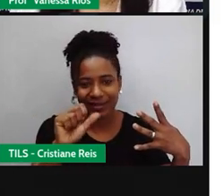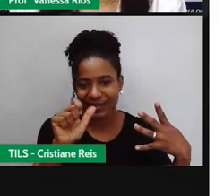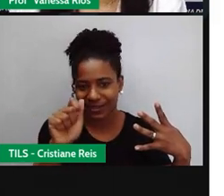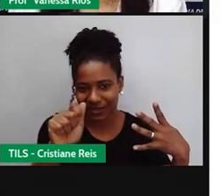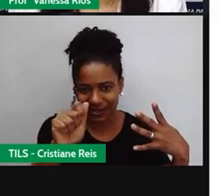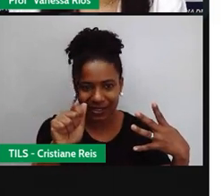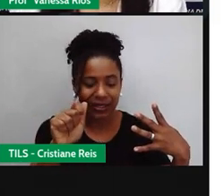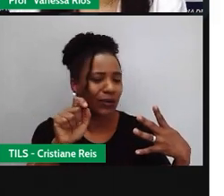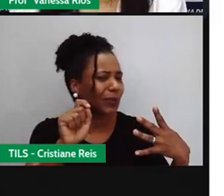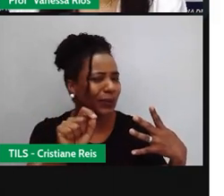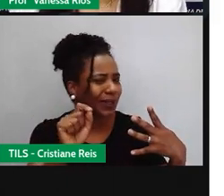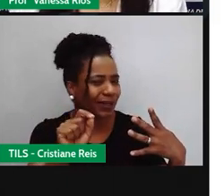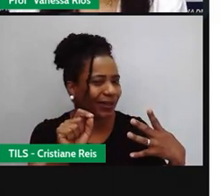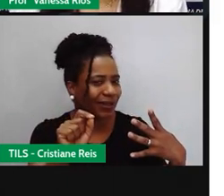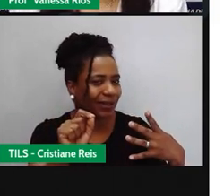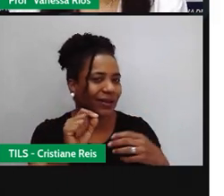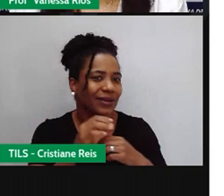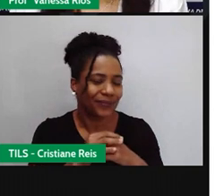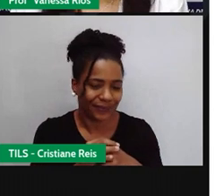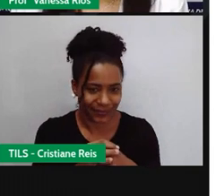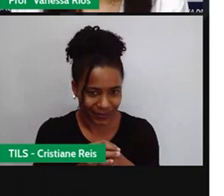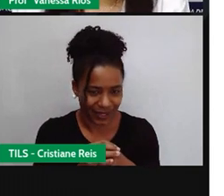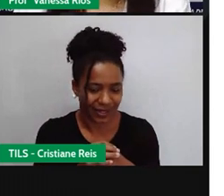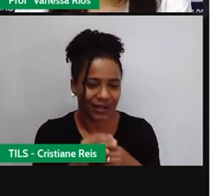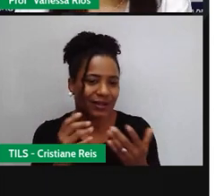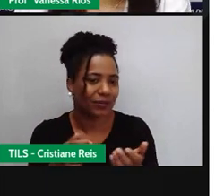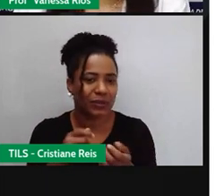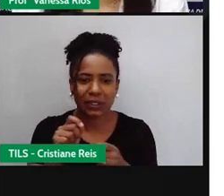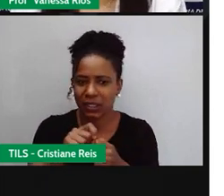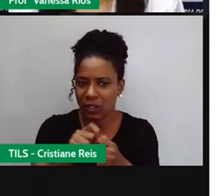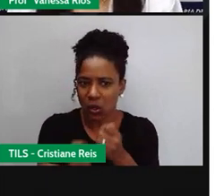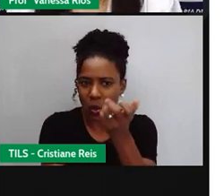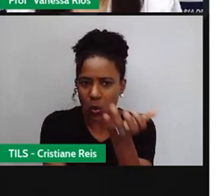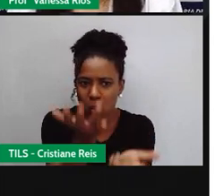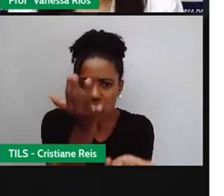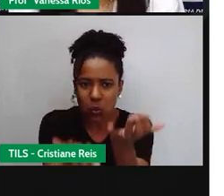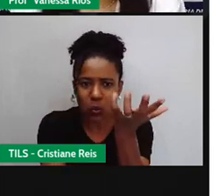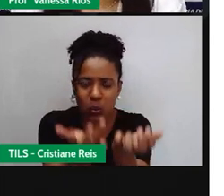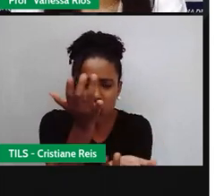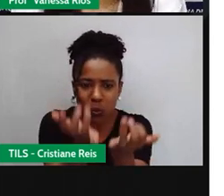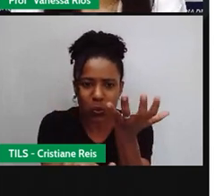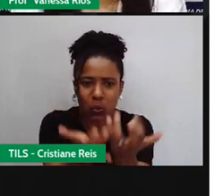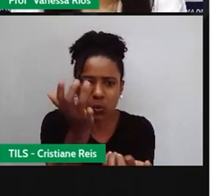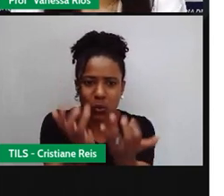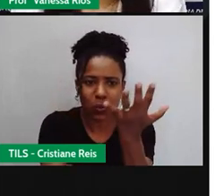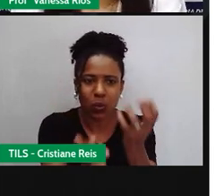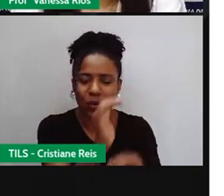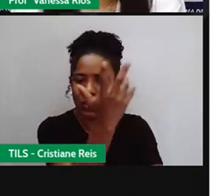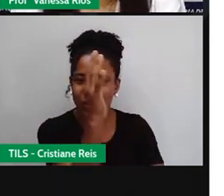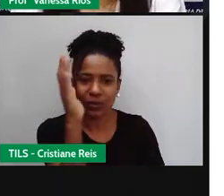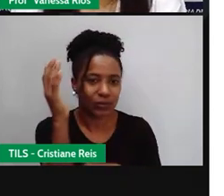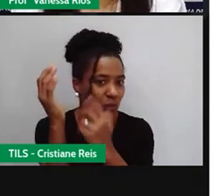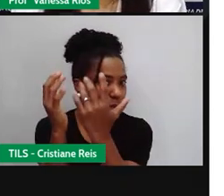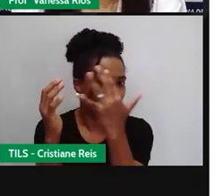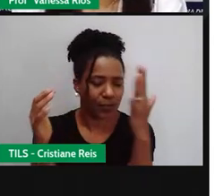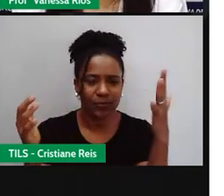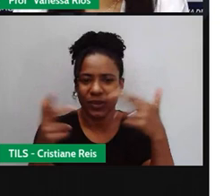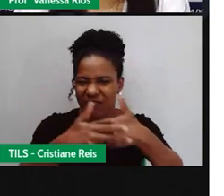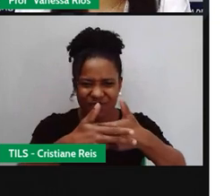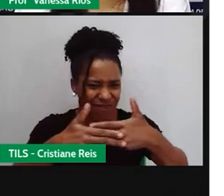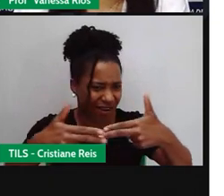produtos naturais, né, de recursos naturais, mas assim,